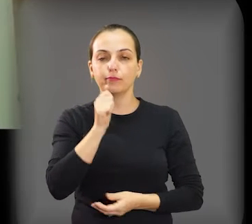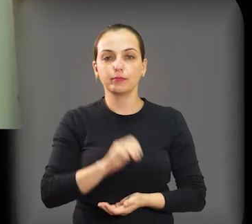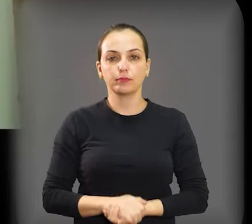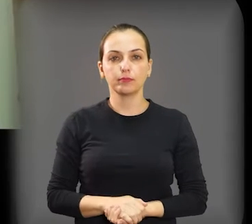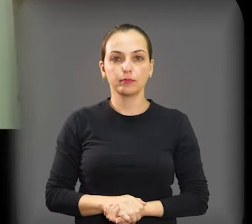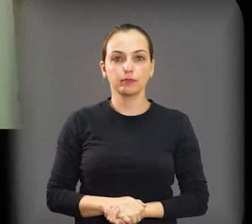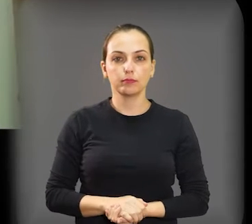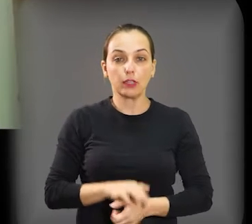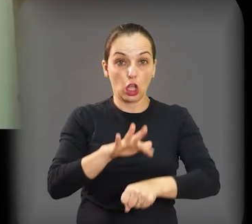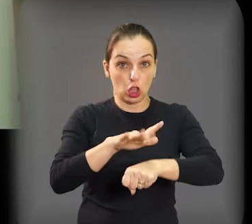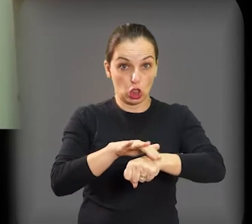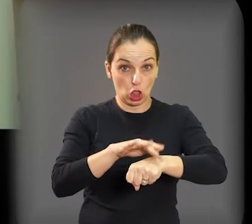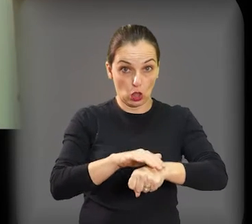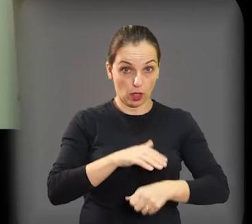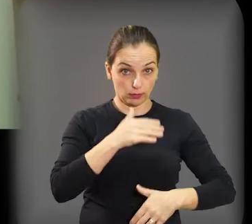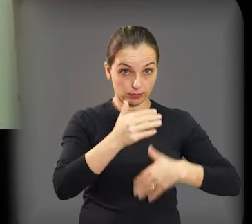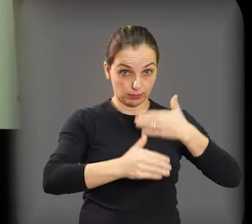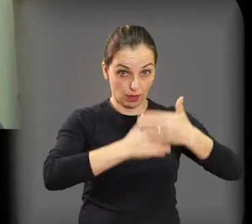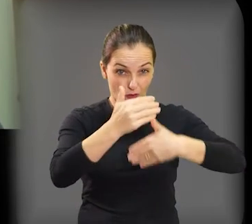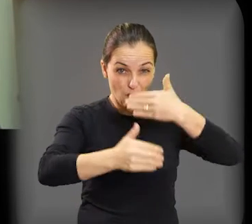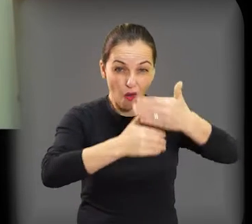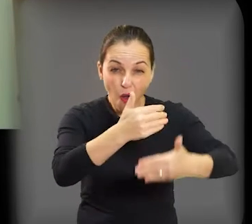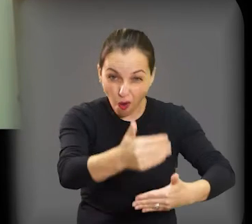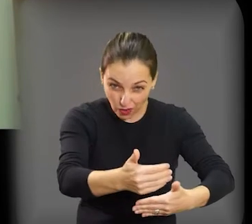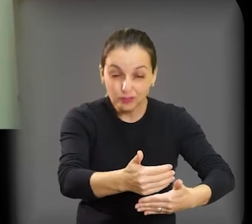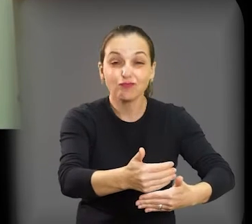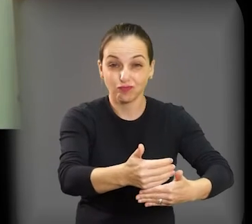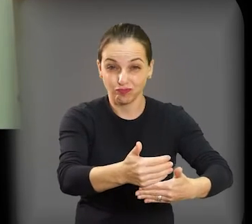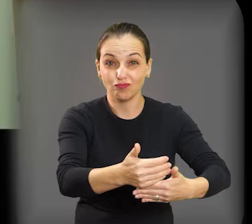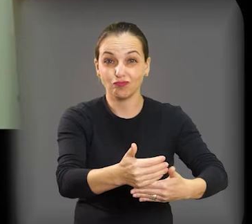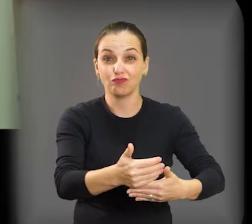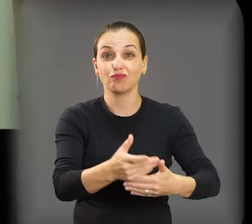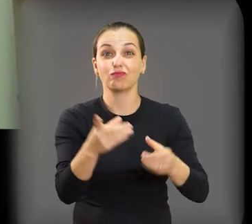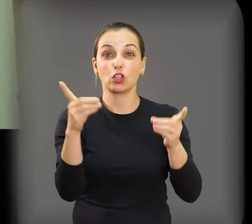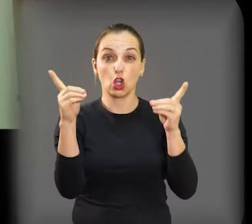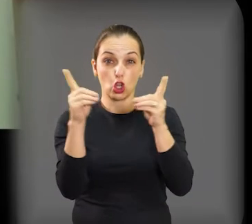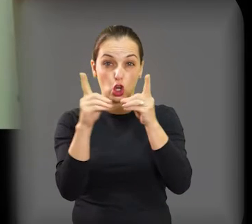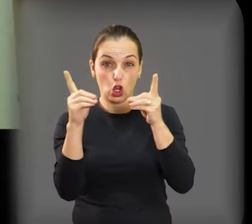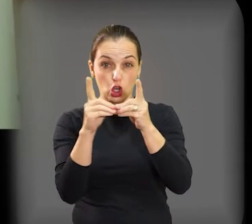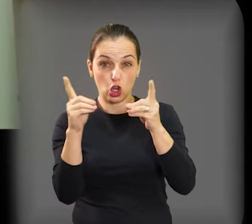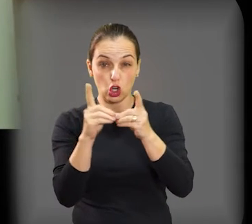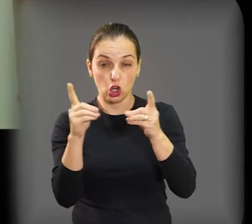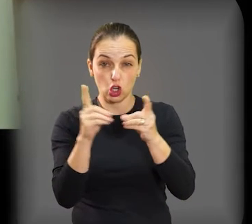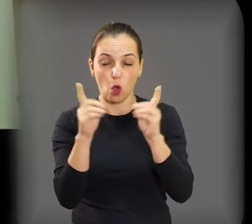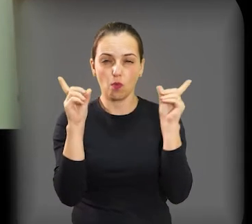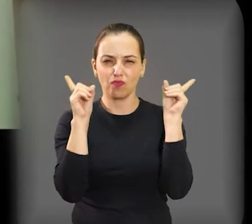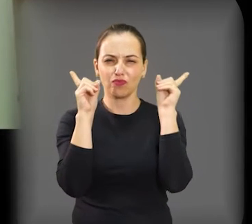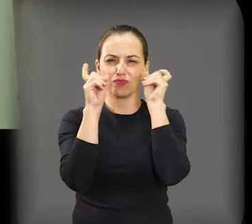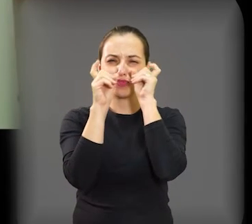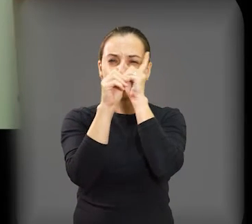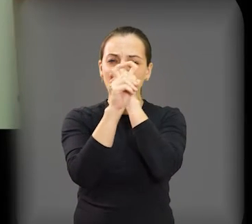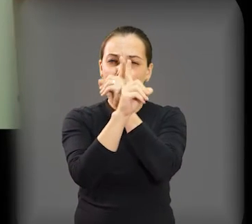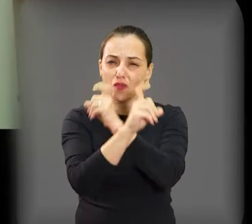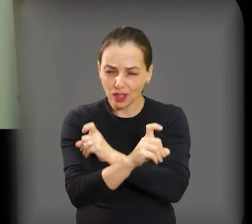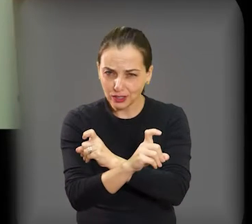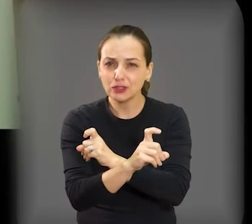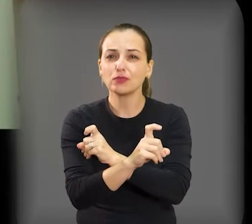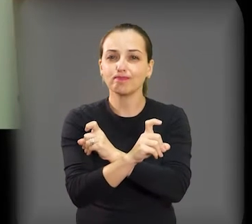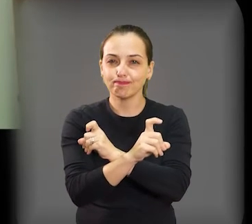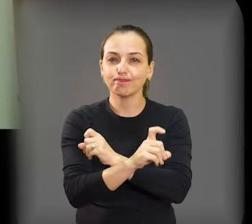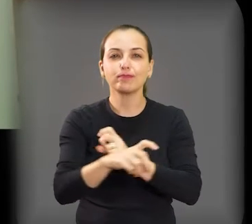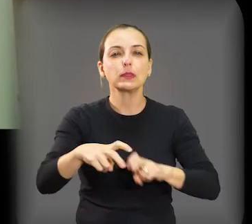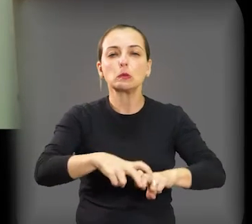fibromialgia é uma patologia silenciosa e é difícil de detecção.